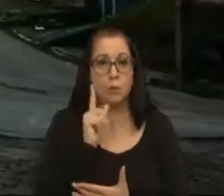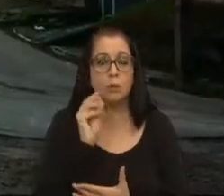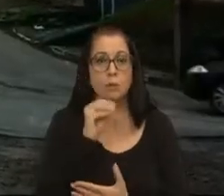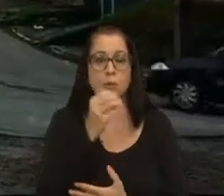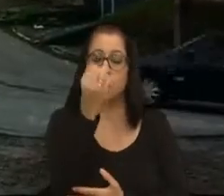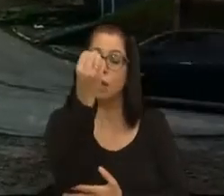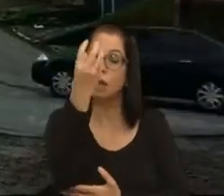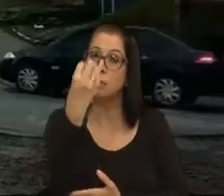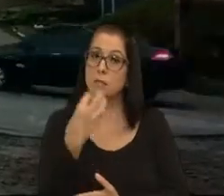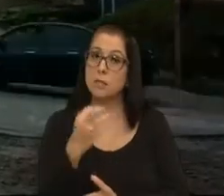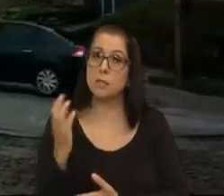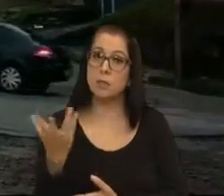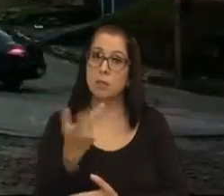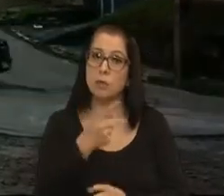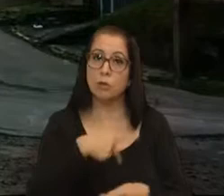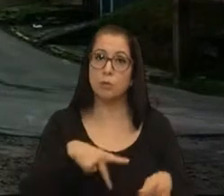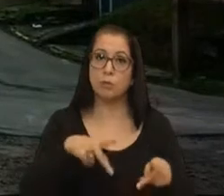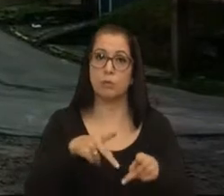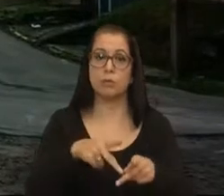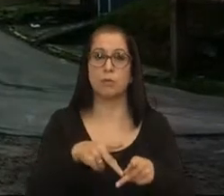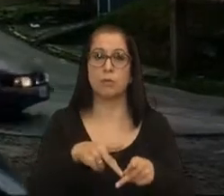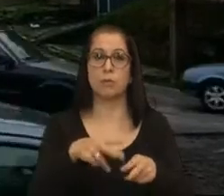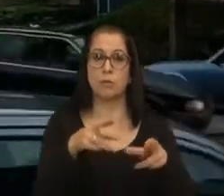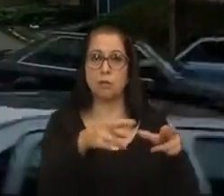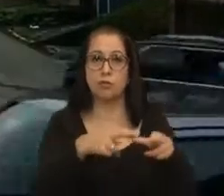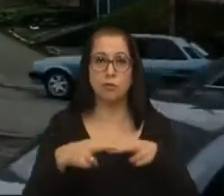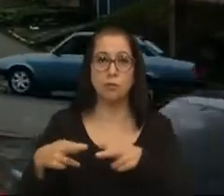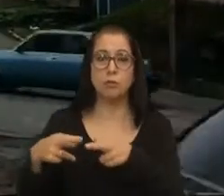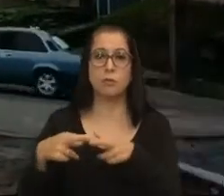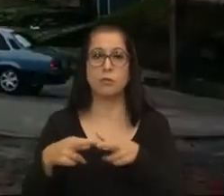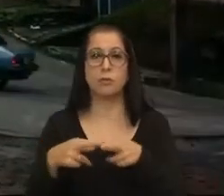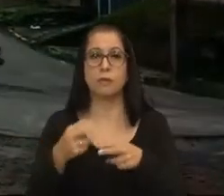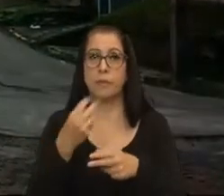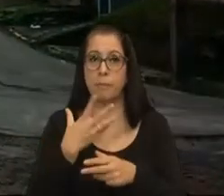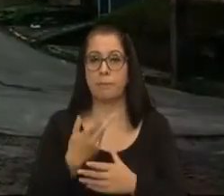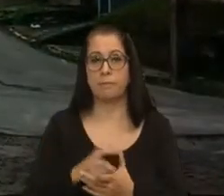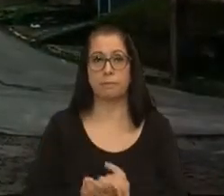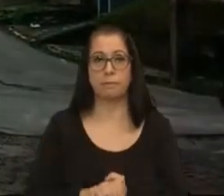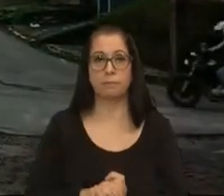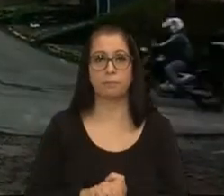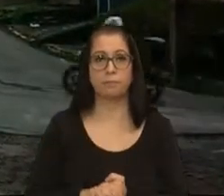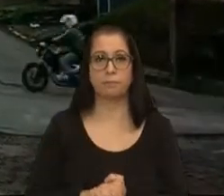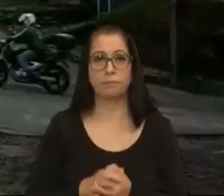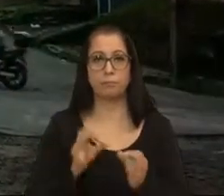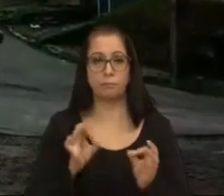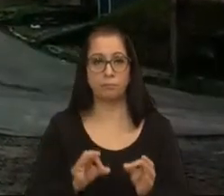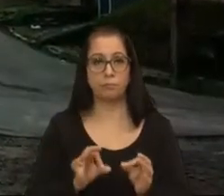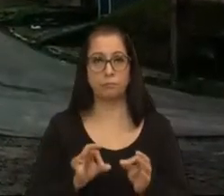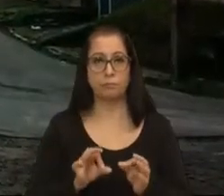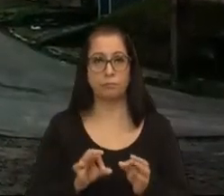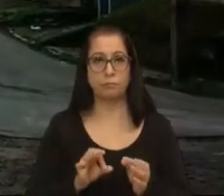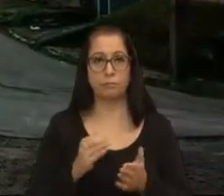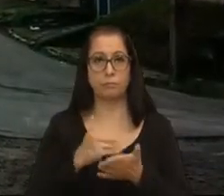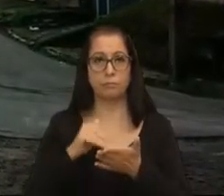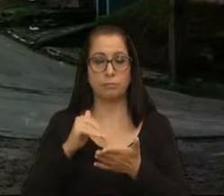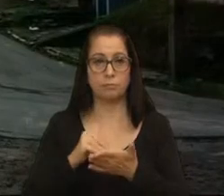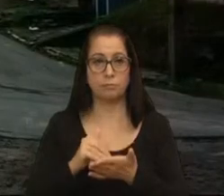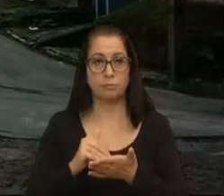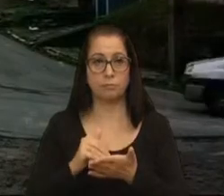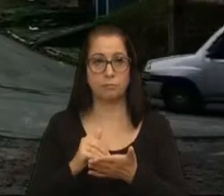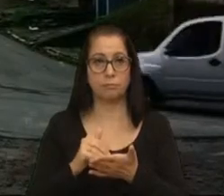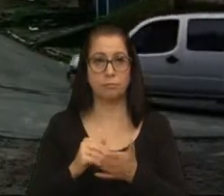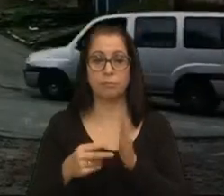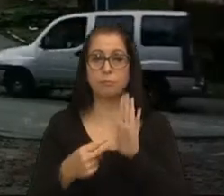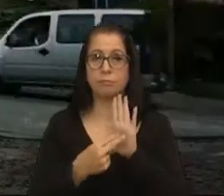sinaleira e que toda a população da região aí fique contemplada. E eu tenho certeza absoluta que o secretário irá dar essa